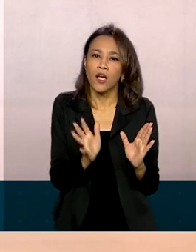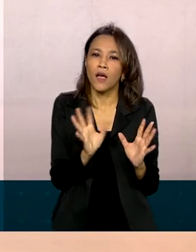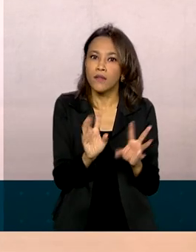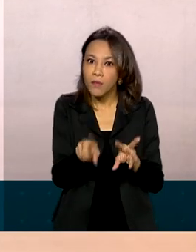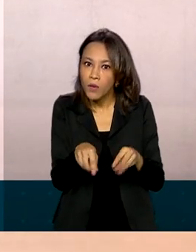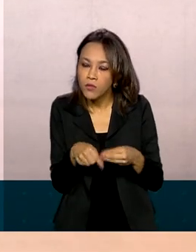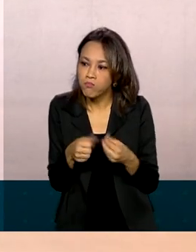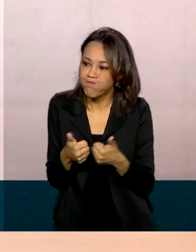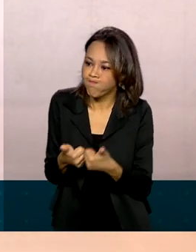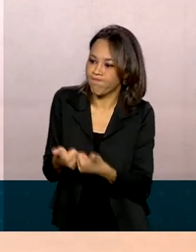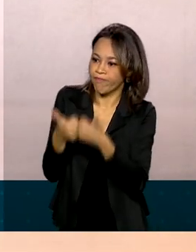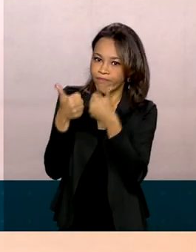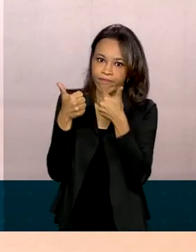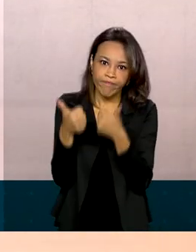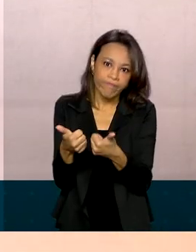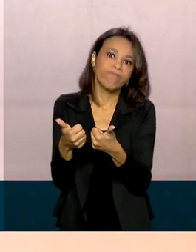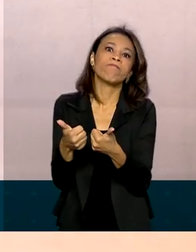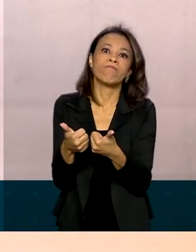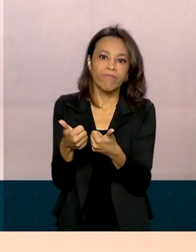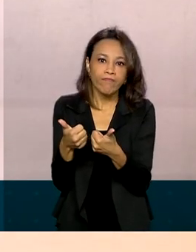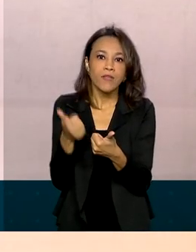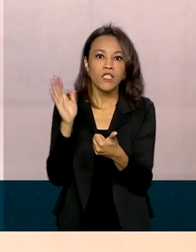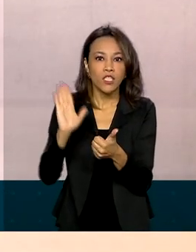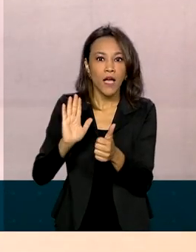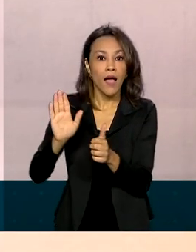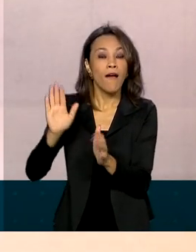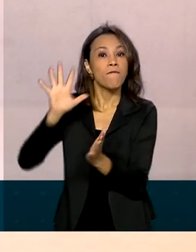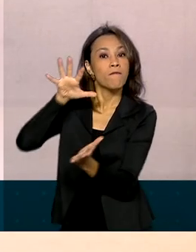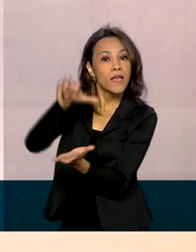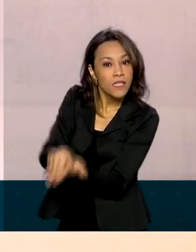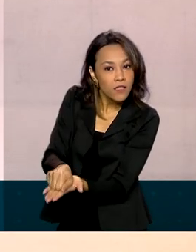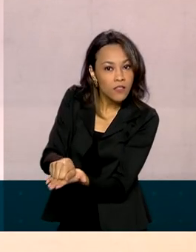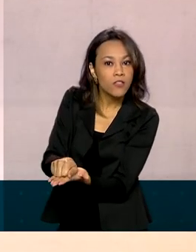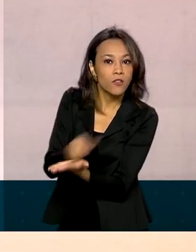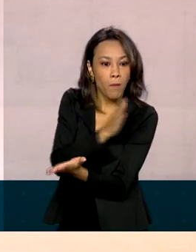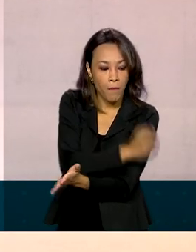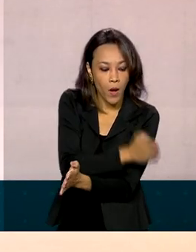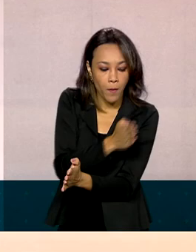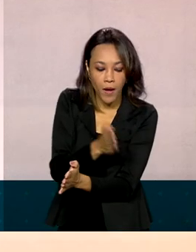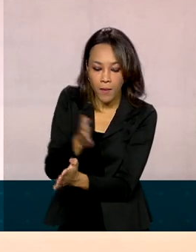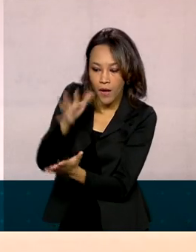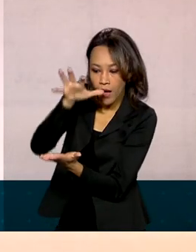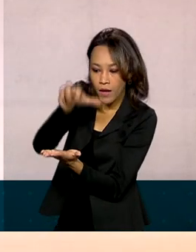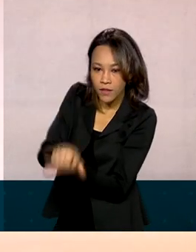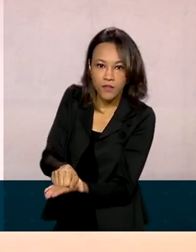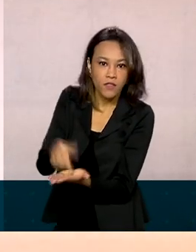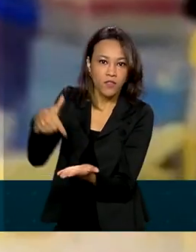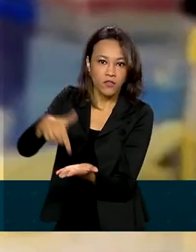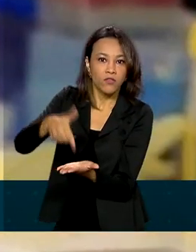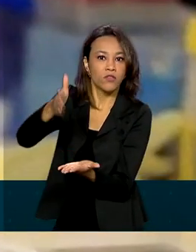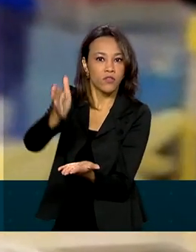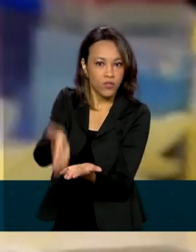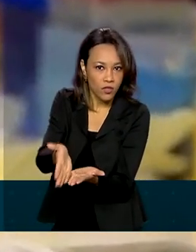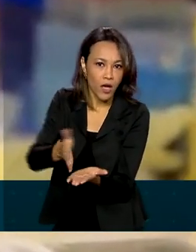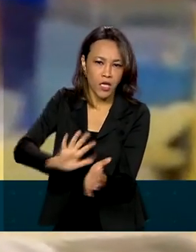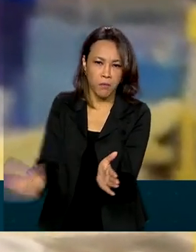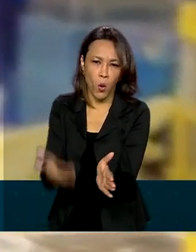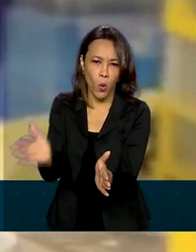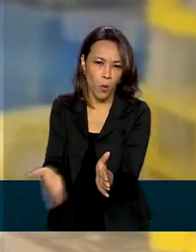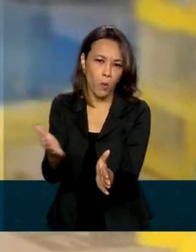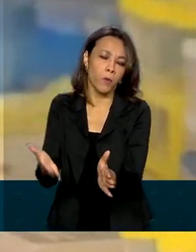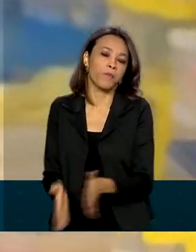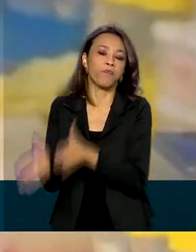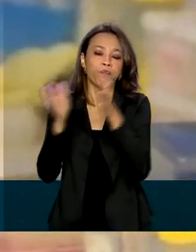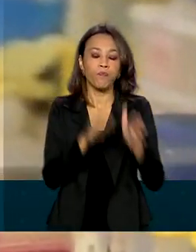RAL, e ele já se encontra em fase de registro por biomanguinhos e escalonamento da produção. O